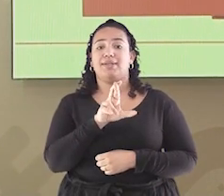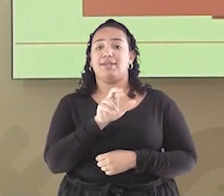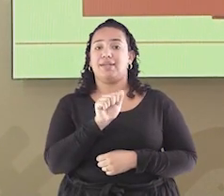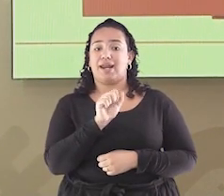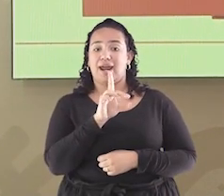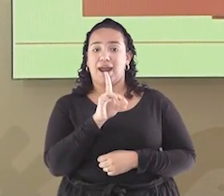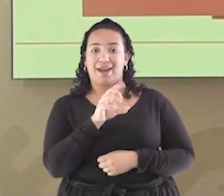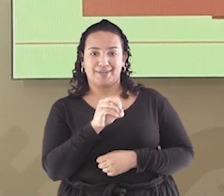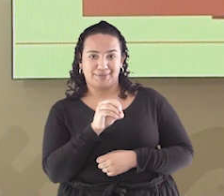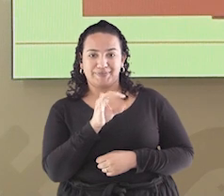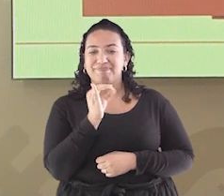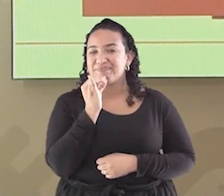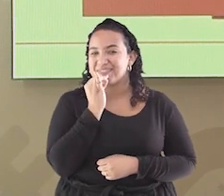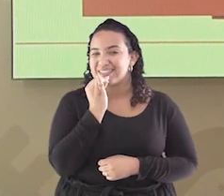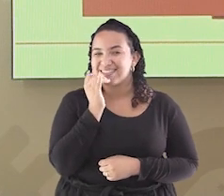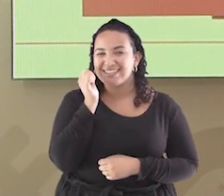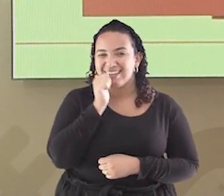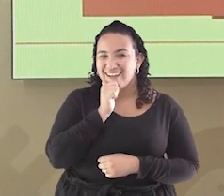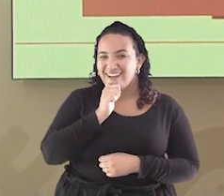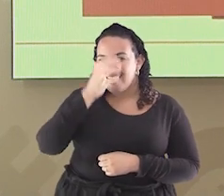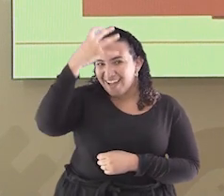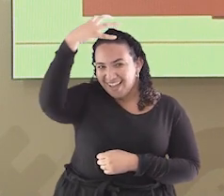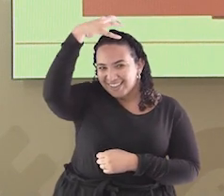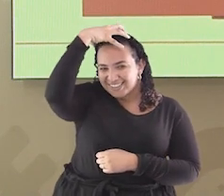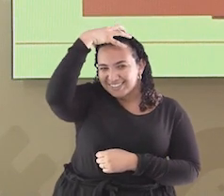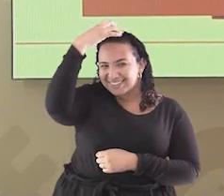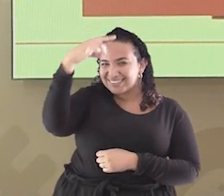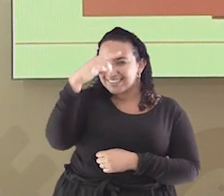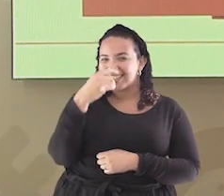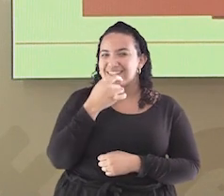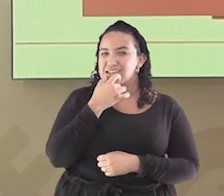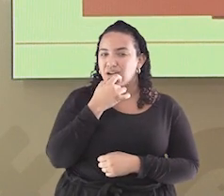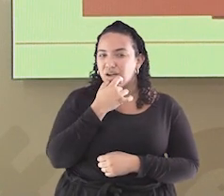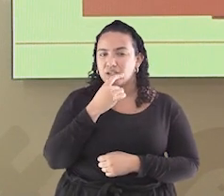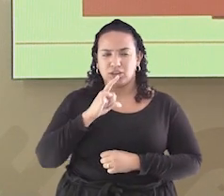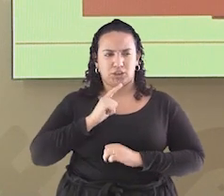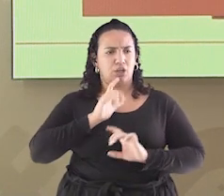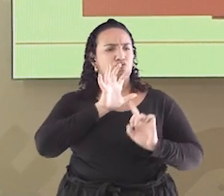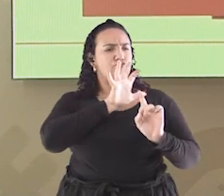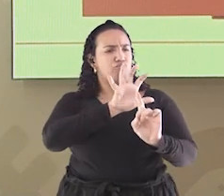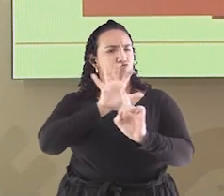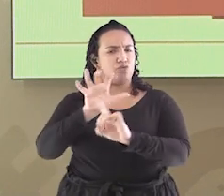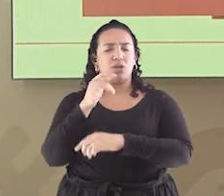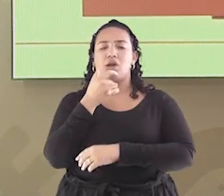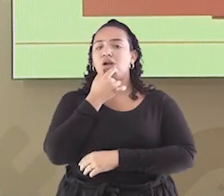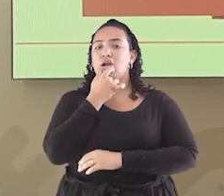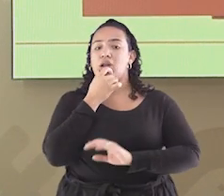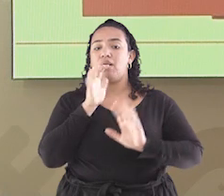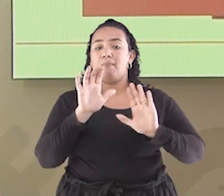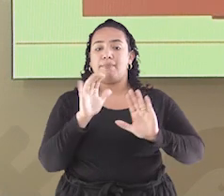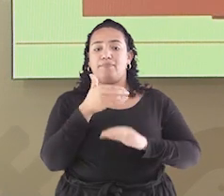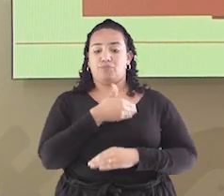moderado é a rainha Elizabeth II, que exerce uma forte influência na Inglaterra dentro de um governo